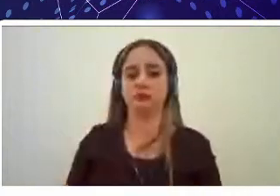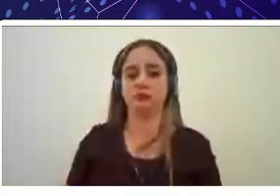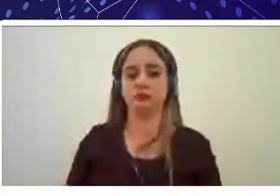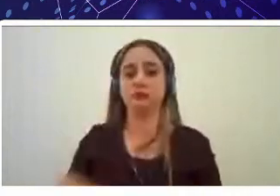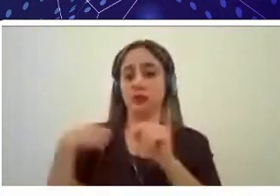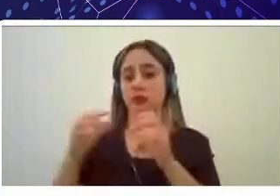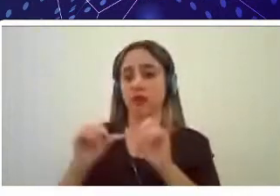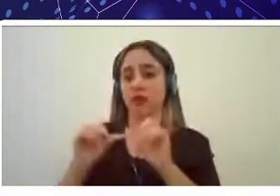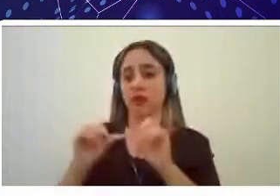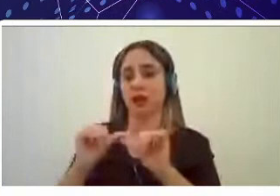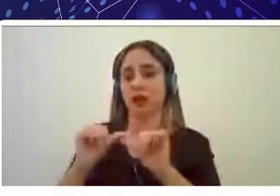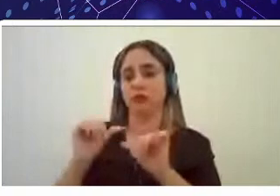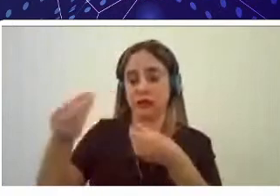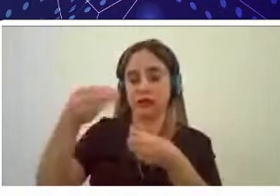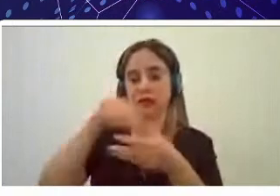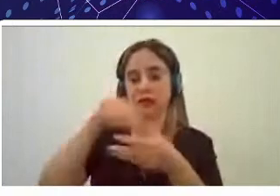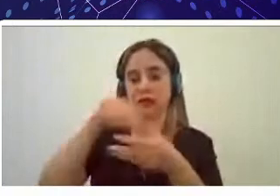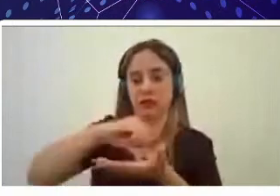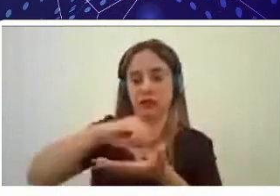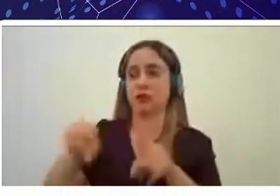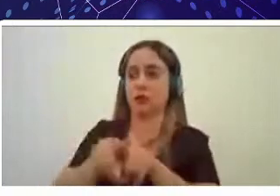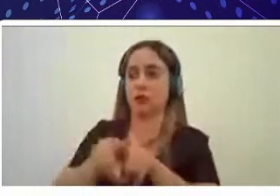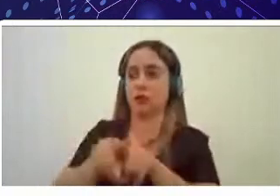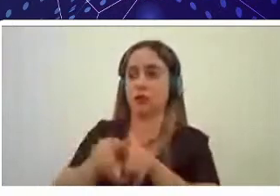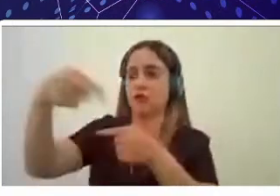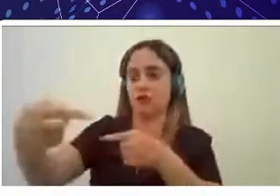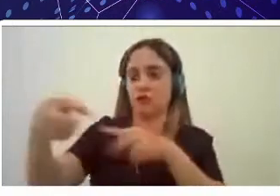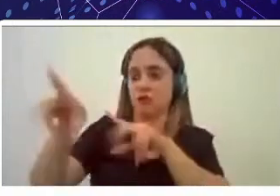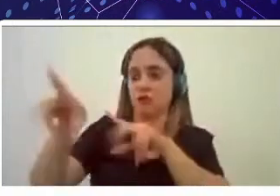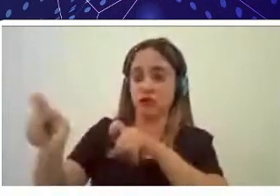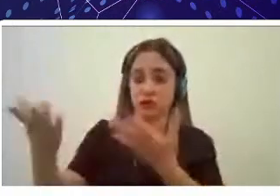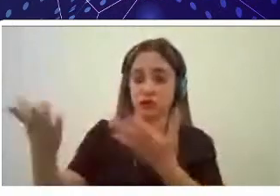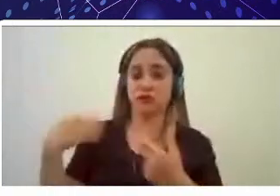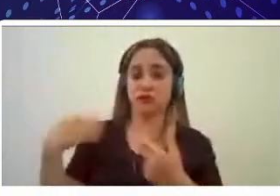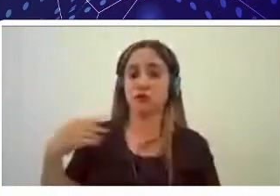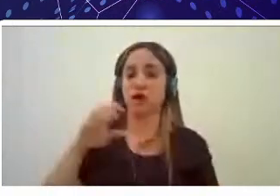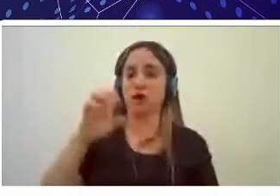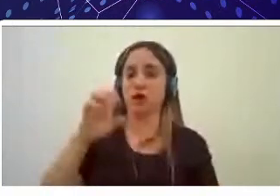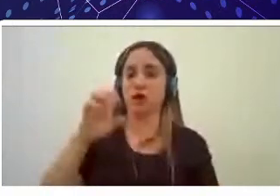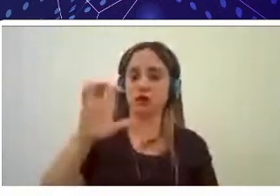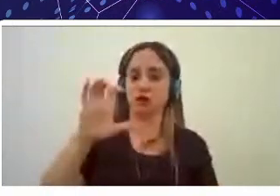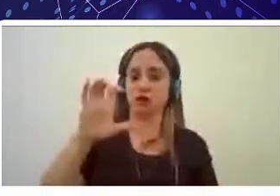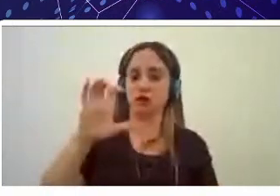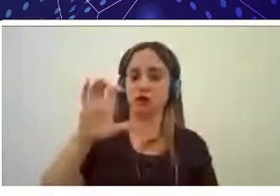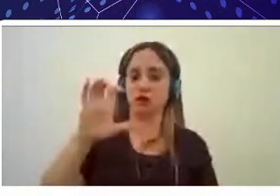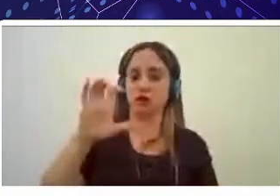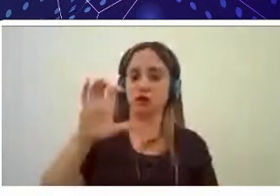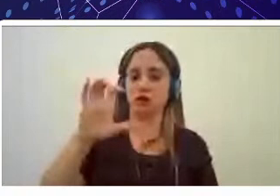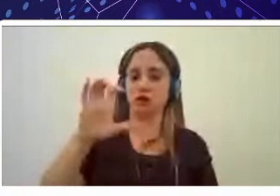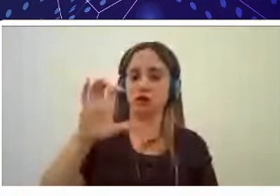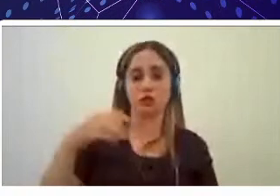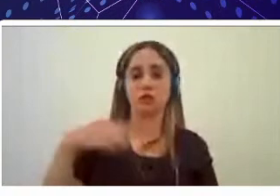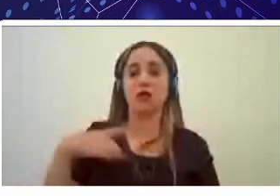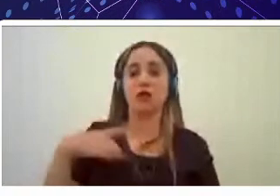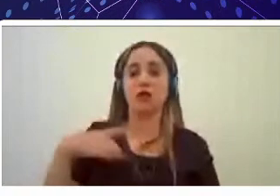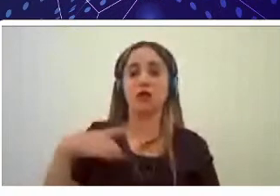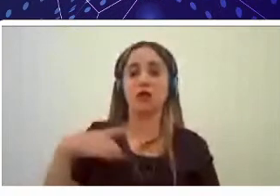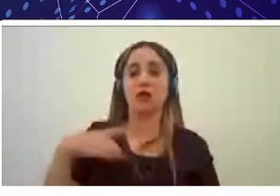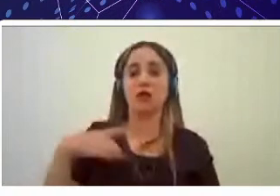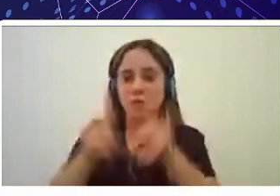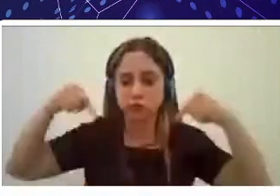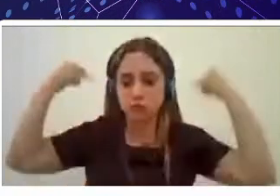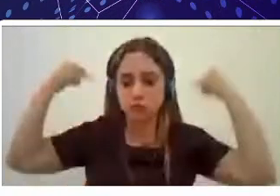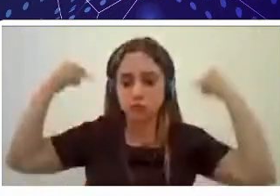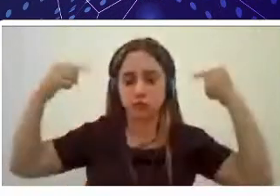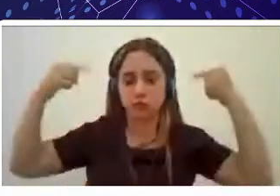propriedades. O professor Ed Carlos que atua na área de ovinocultura, né, ligado à questão do bem-estar e é